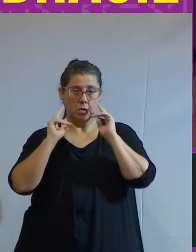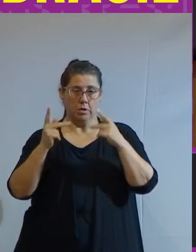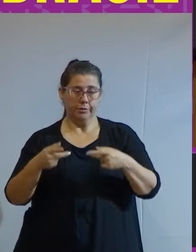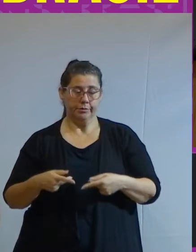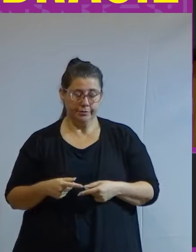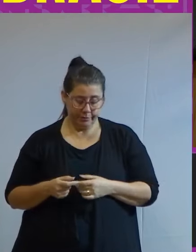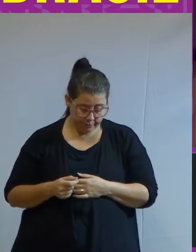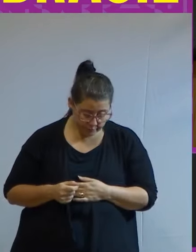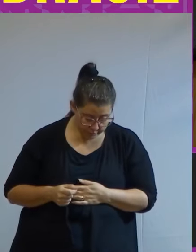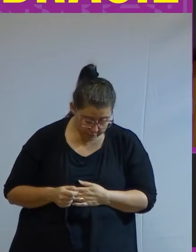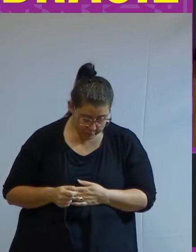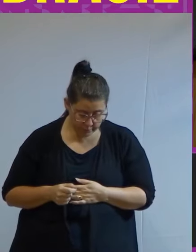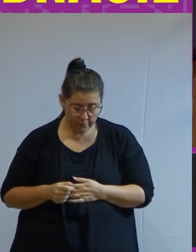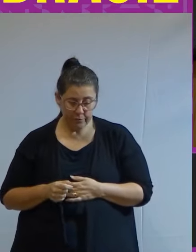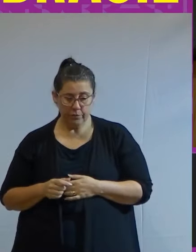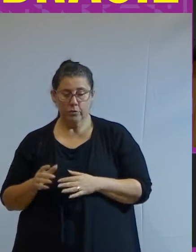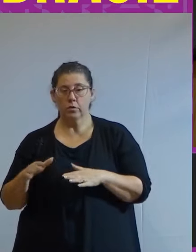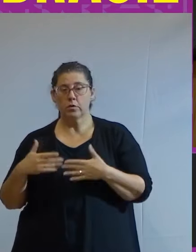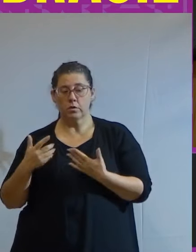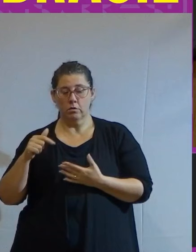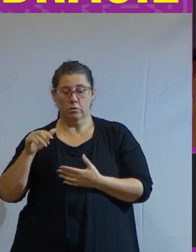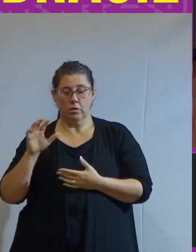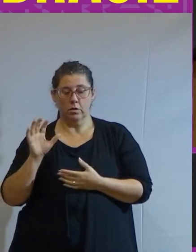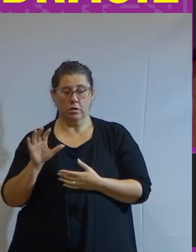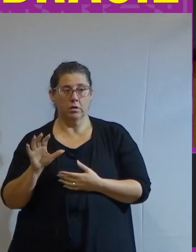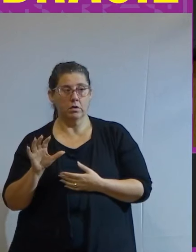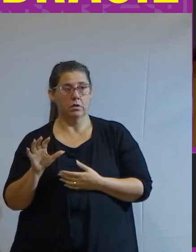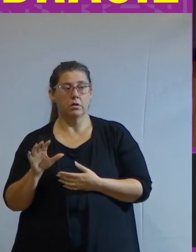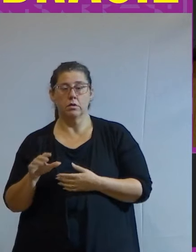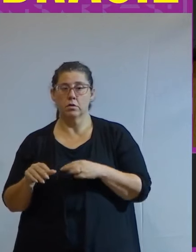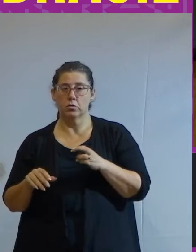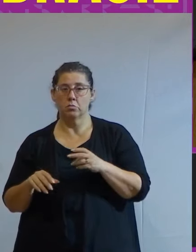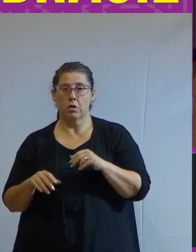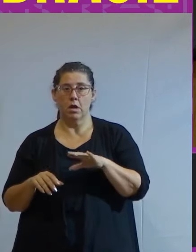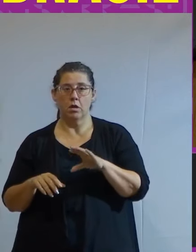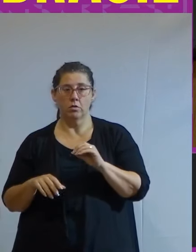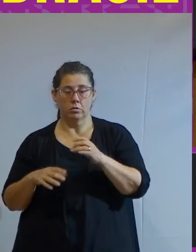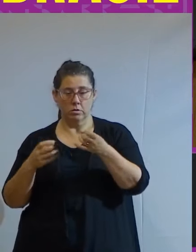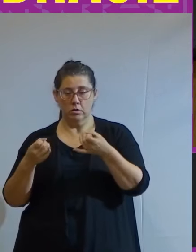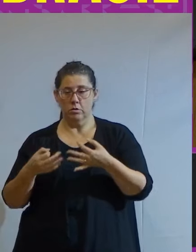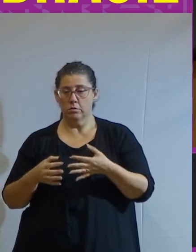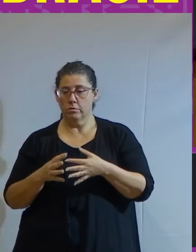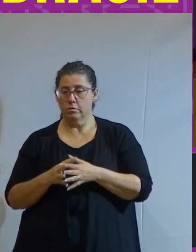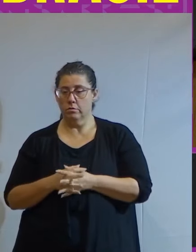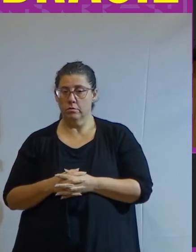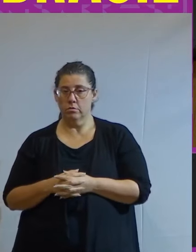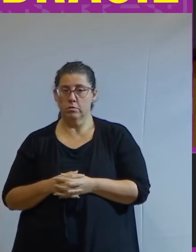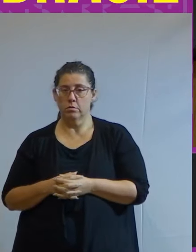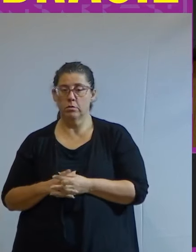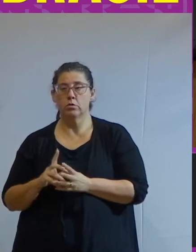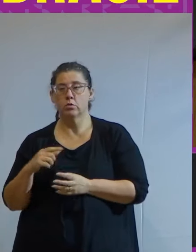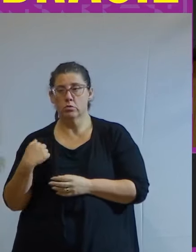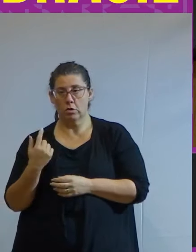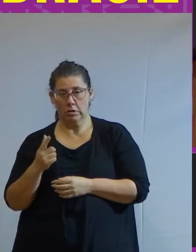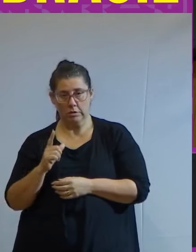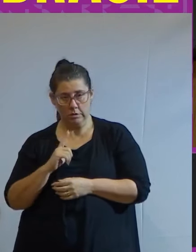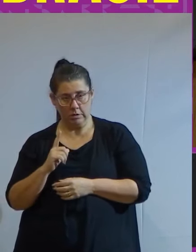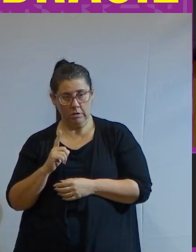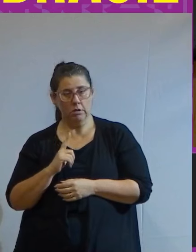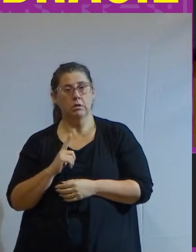então é exatamente isso que Marcos colocou então de fato a gente tem uma